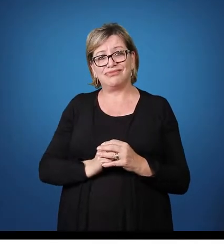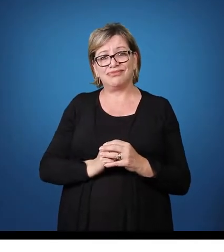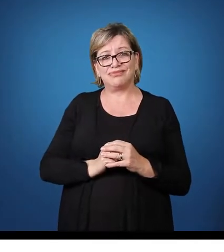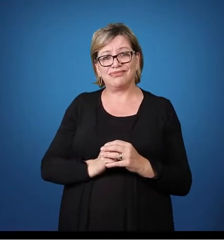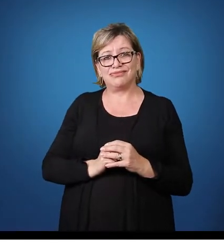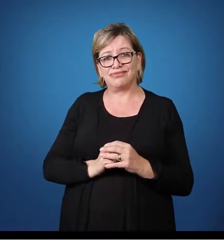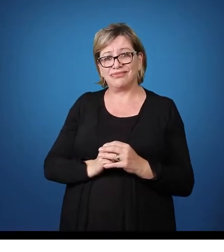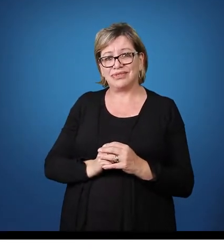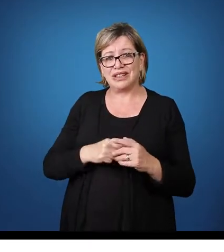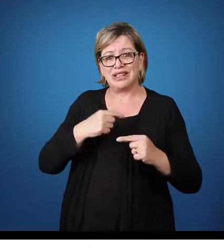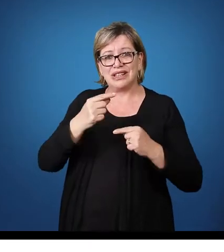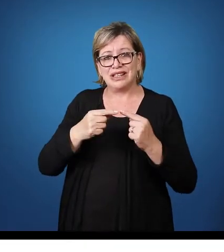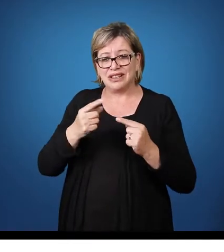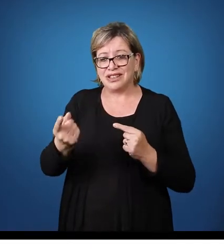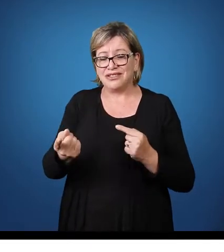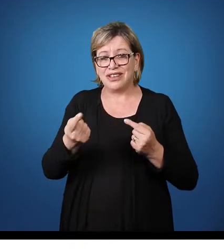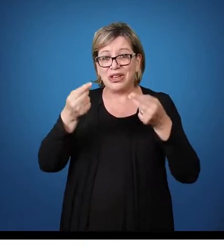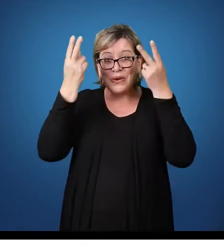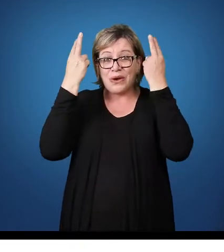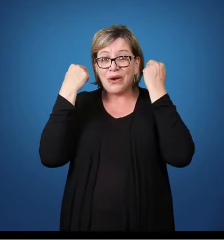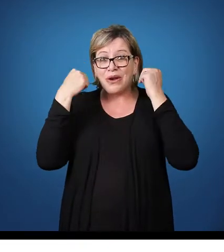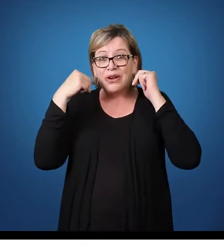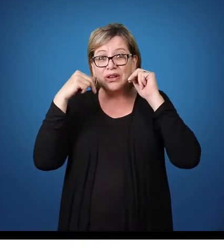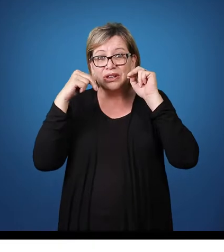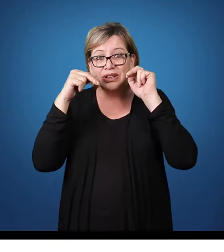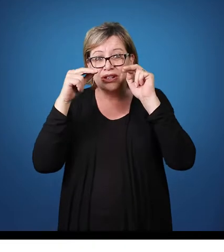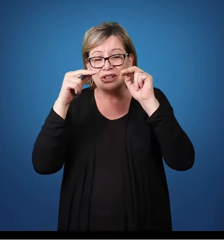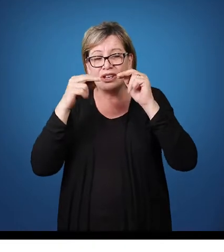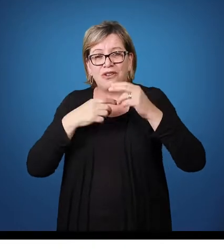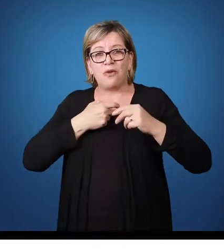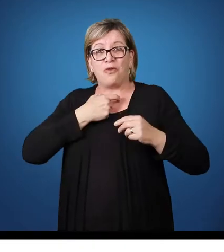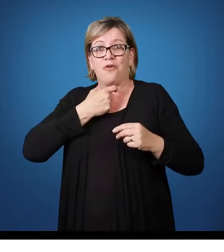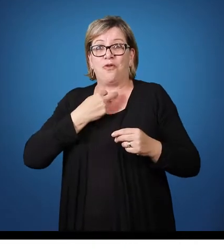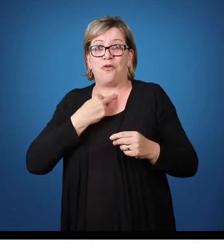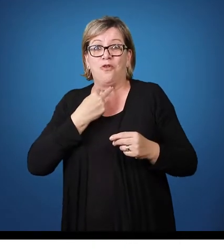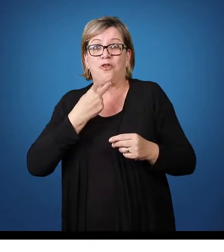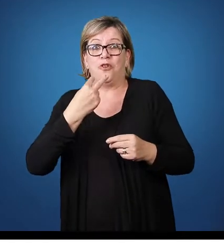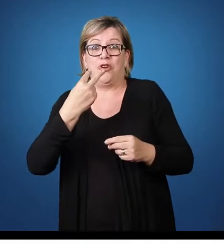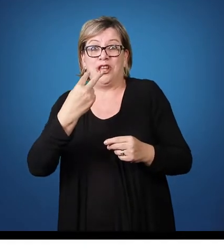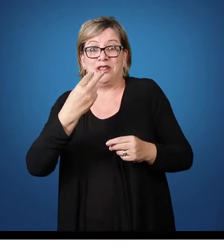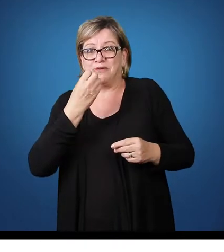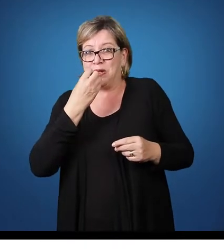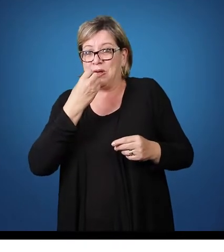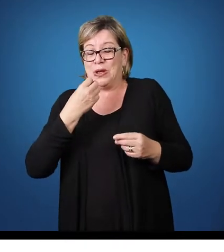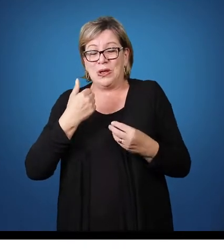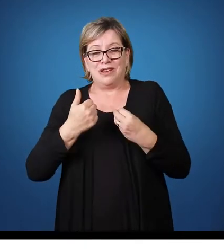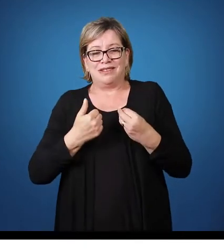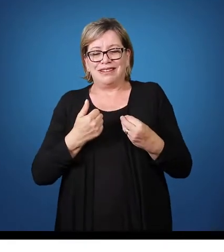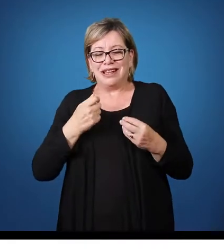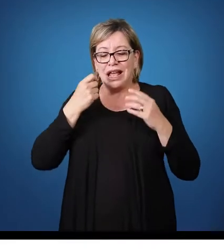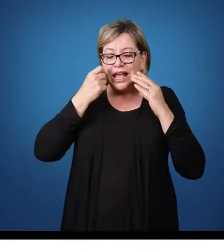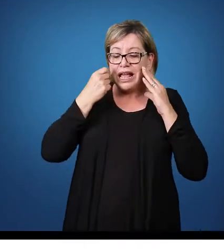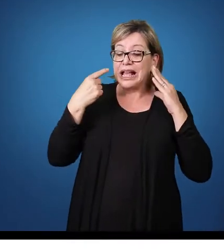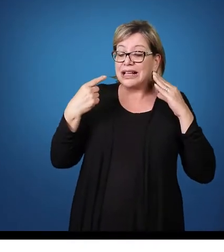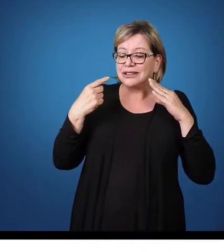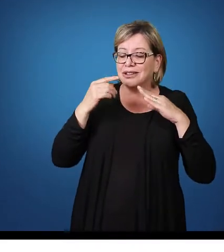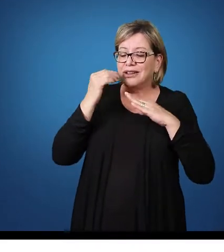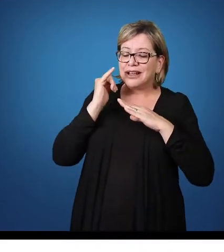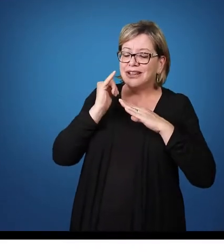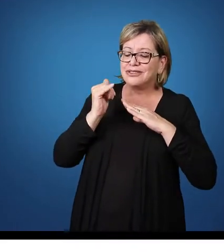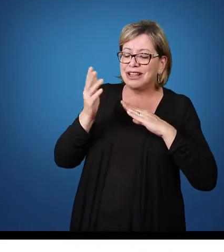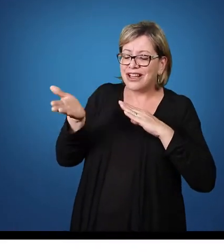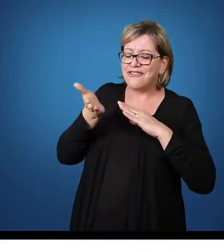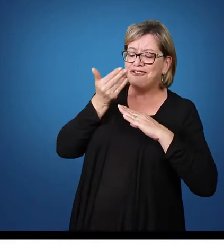Venha a ovelha com seu vozeirão O gato falou, vem